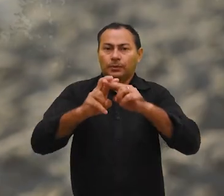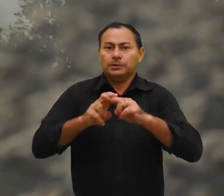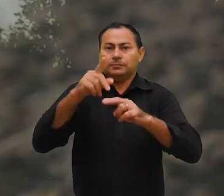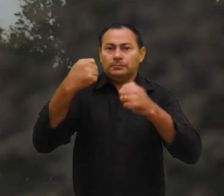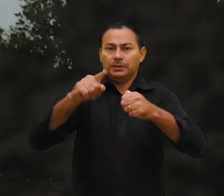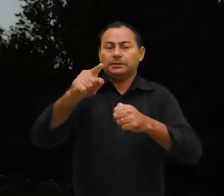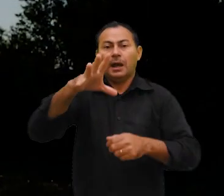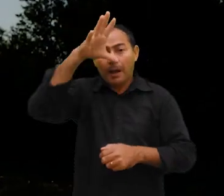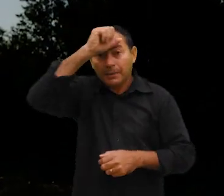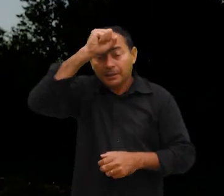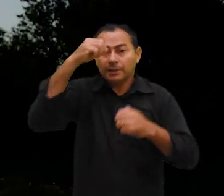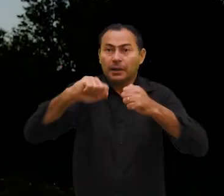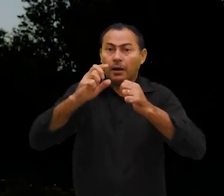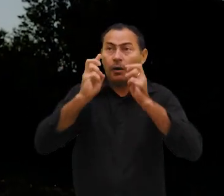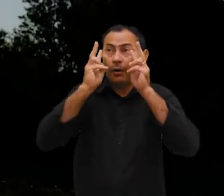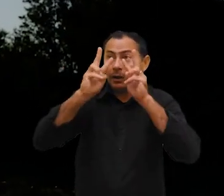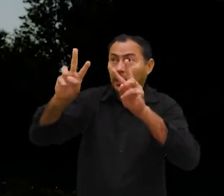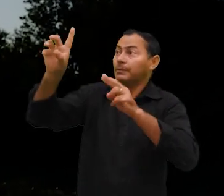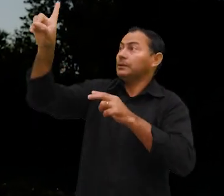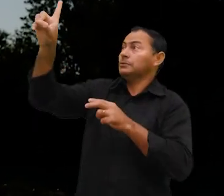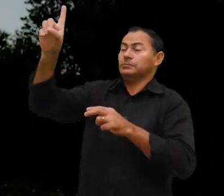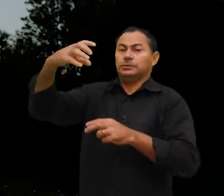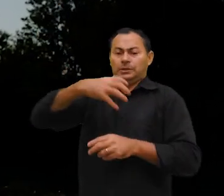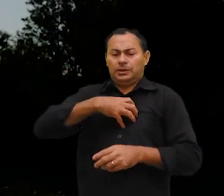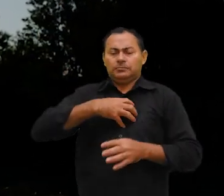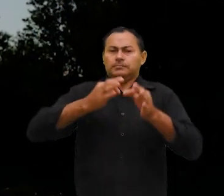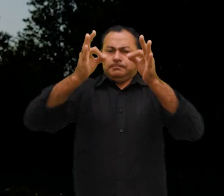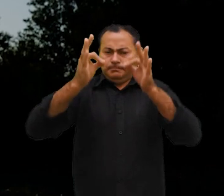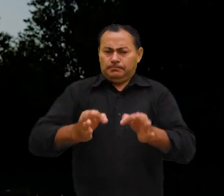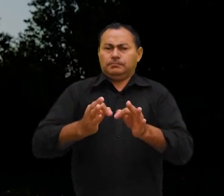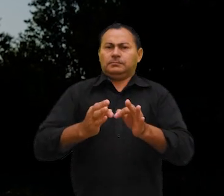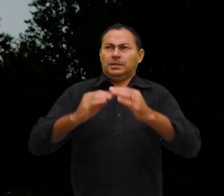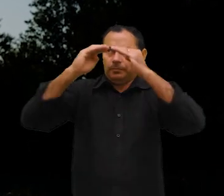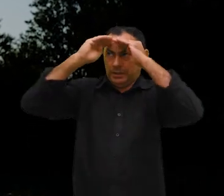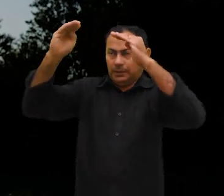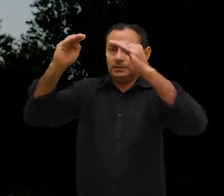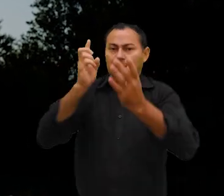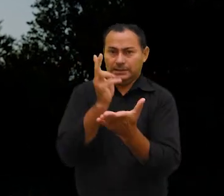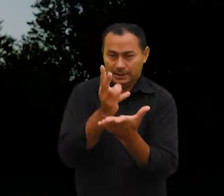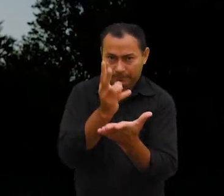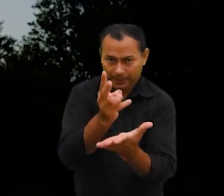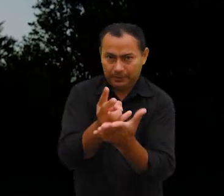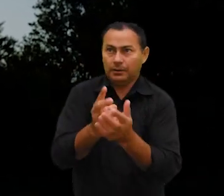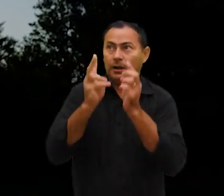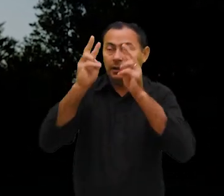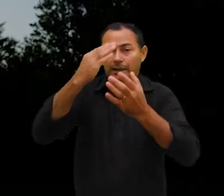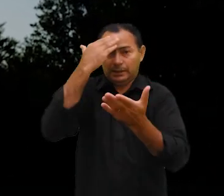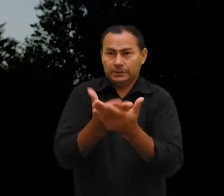Por isso você precisa aprender a olhar para o alto de maneira disciplinada e constante.